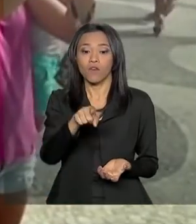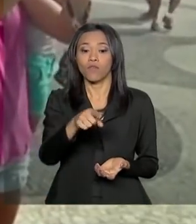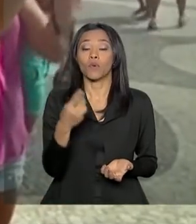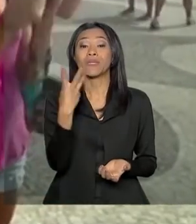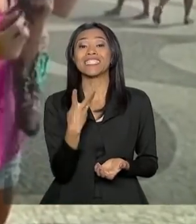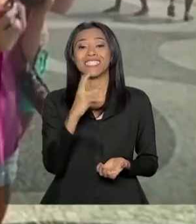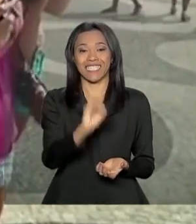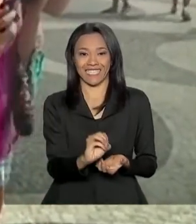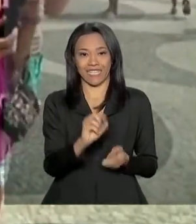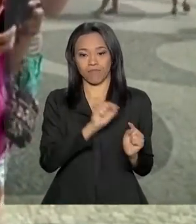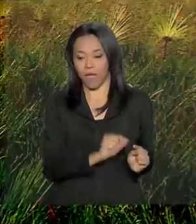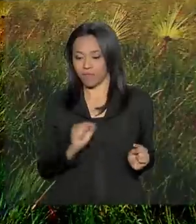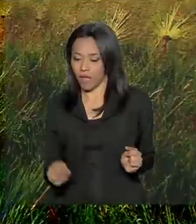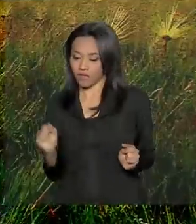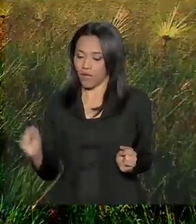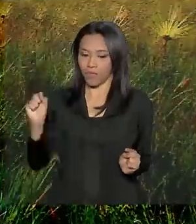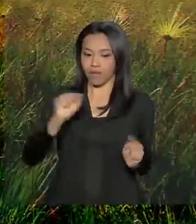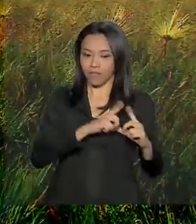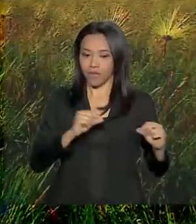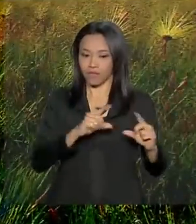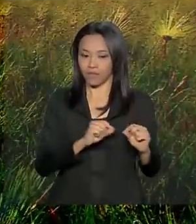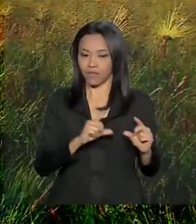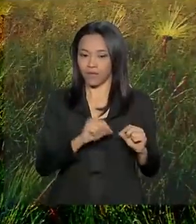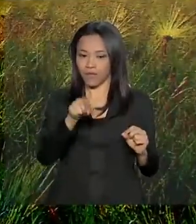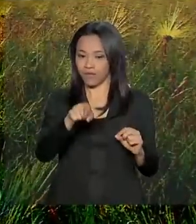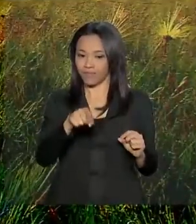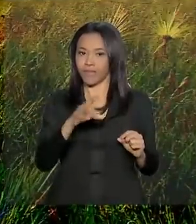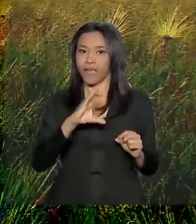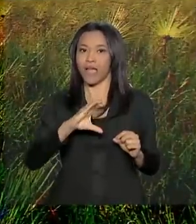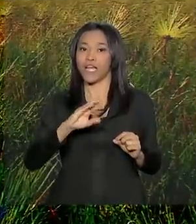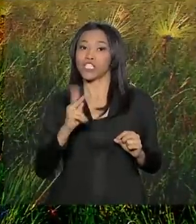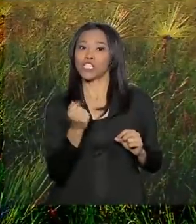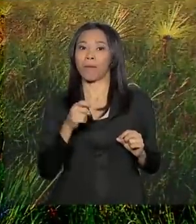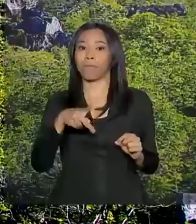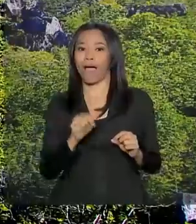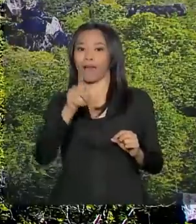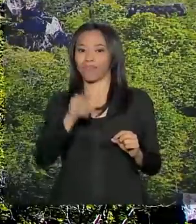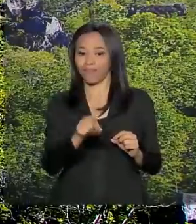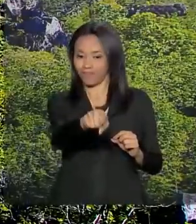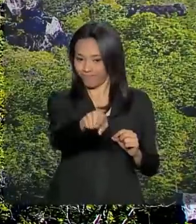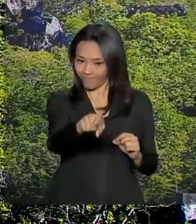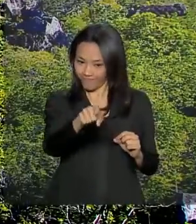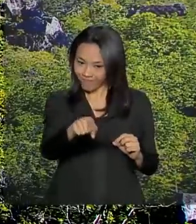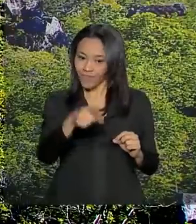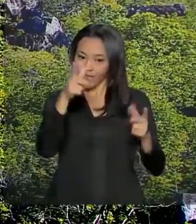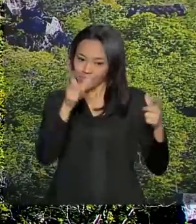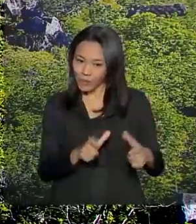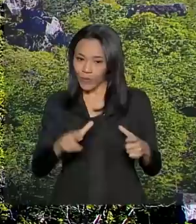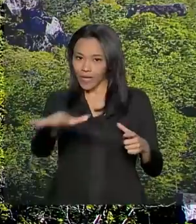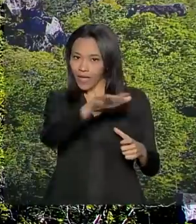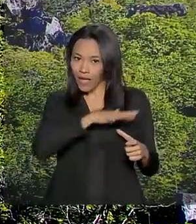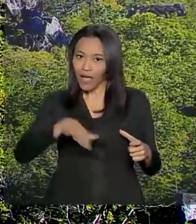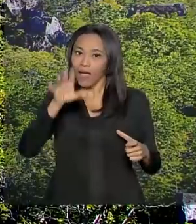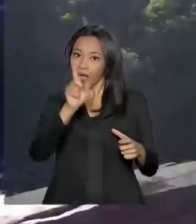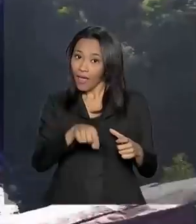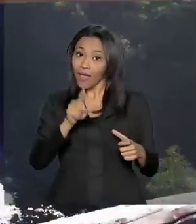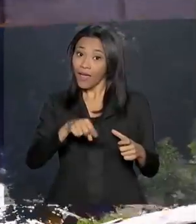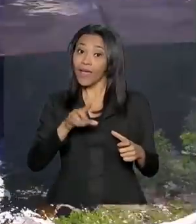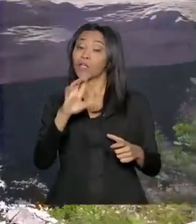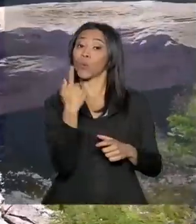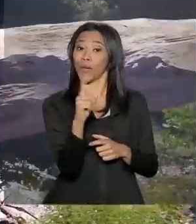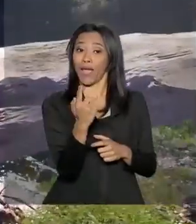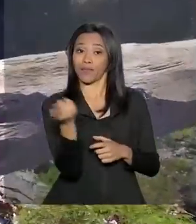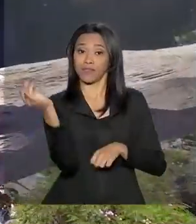30 rotas turísticas. Brasília está com a Chapada dos Veadeiros no pacote. A região, localizada no norte do Goiás,